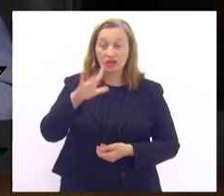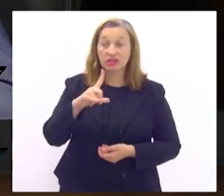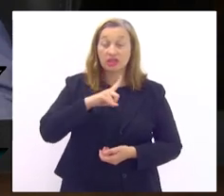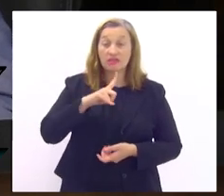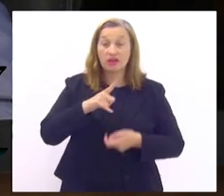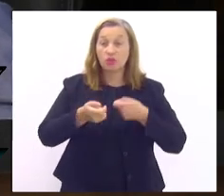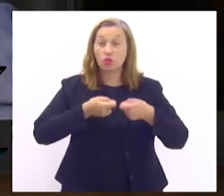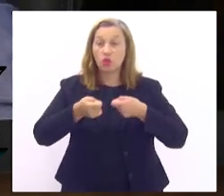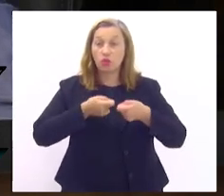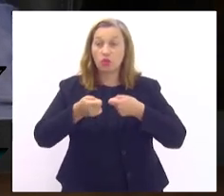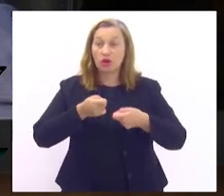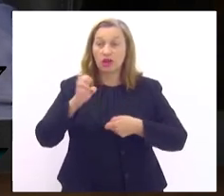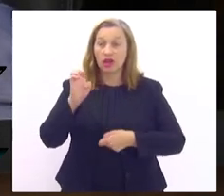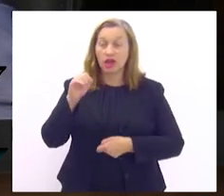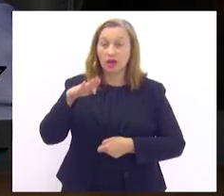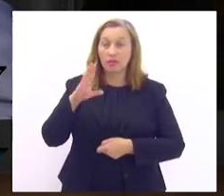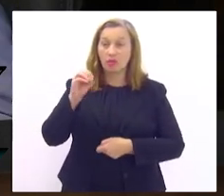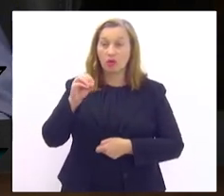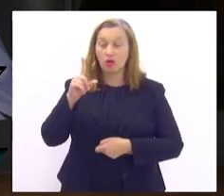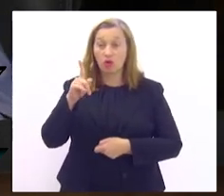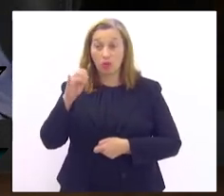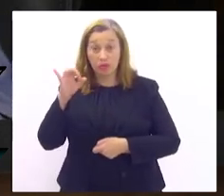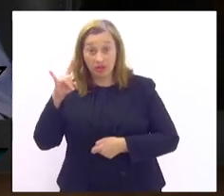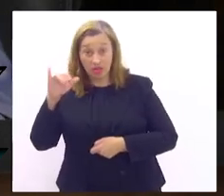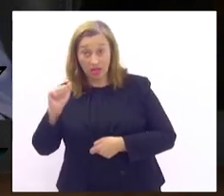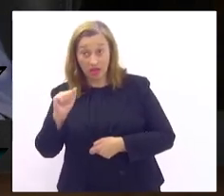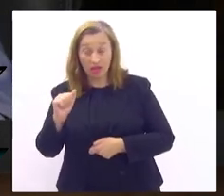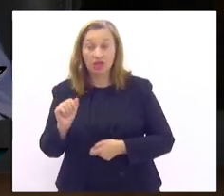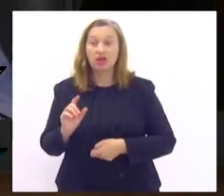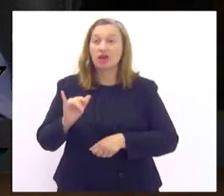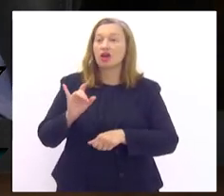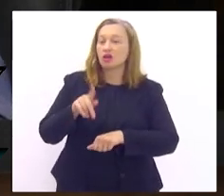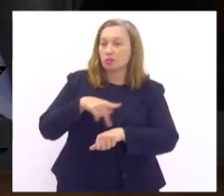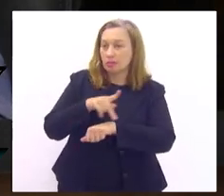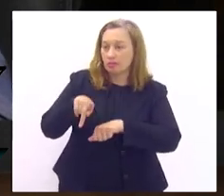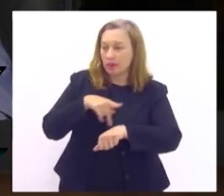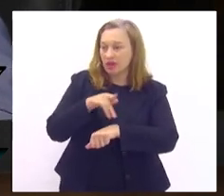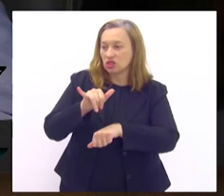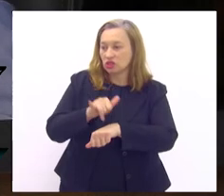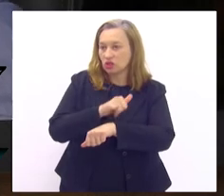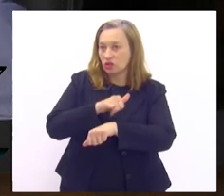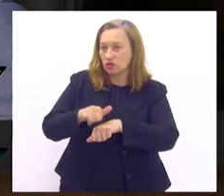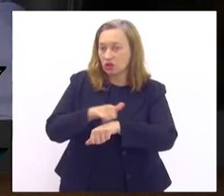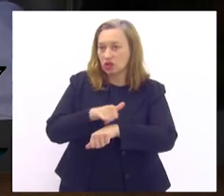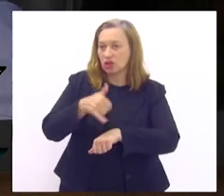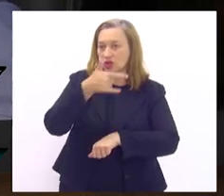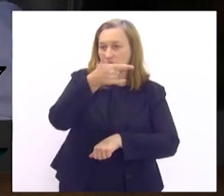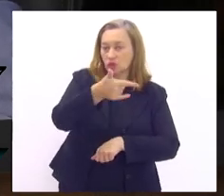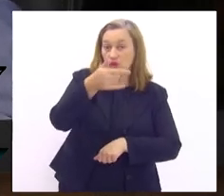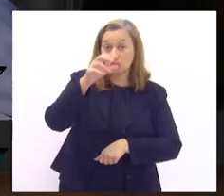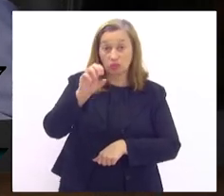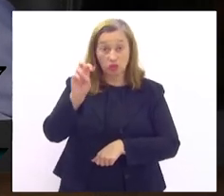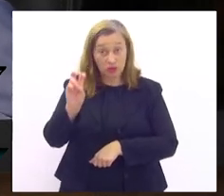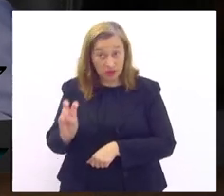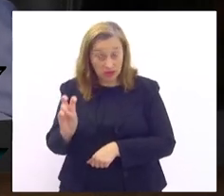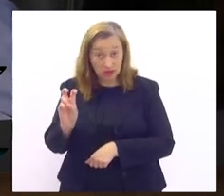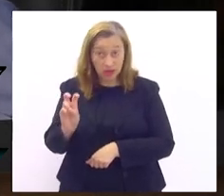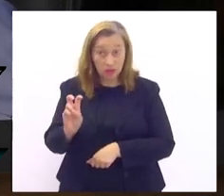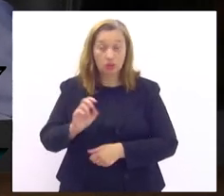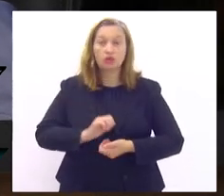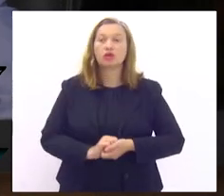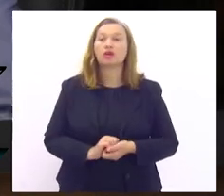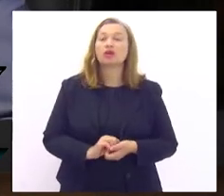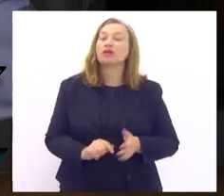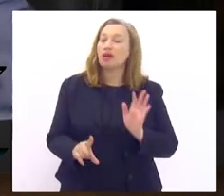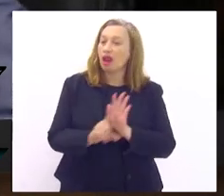controle da hemoglobina glicada fato que nova iorque já faz desde 2005 e poder e a